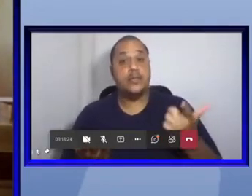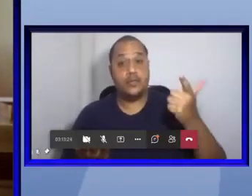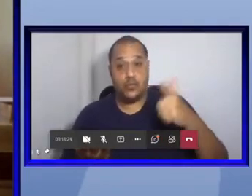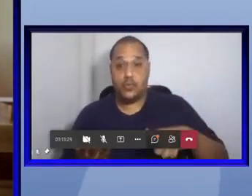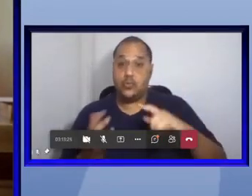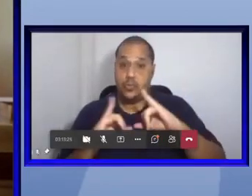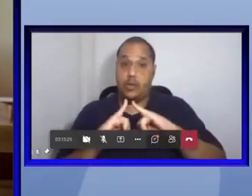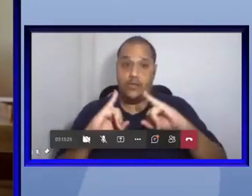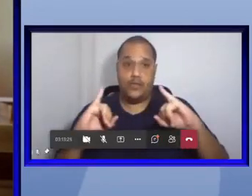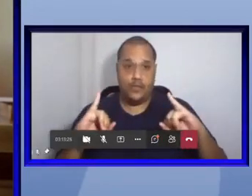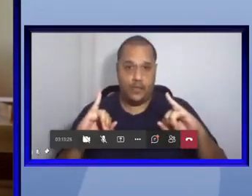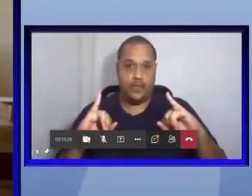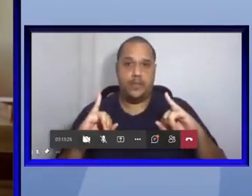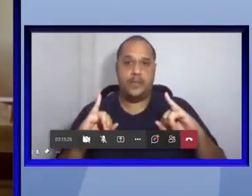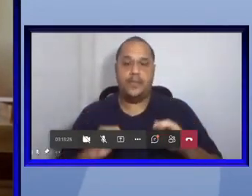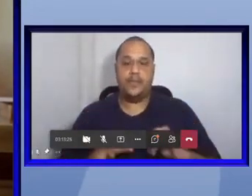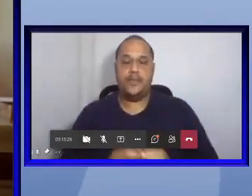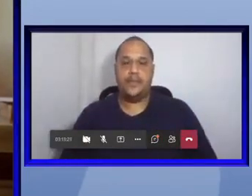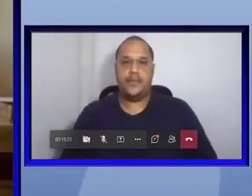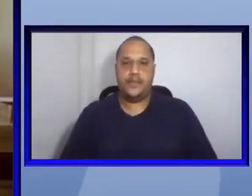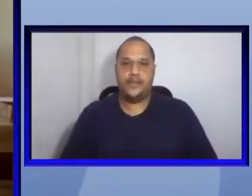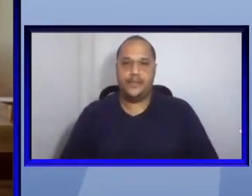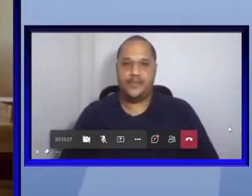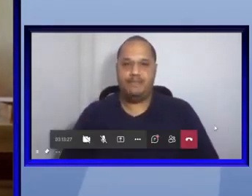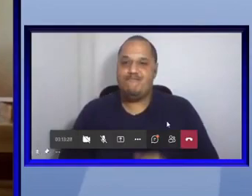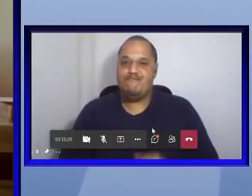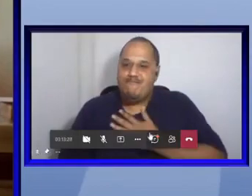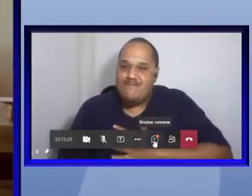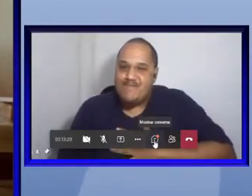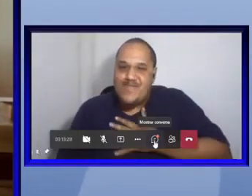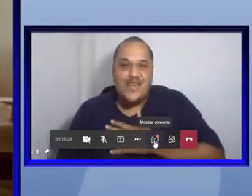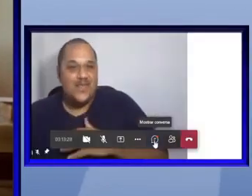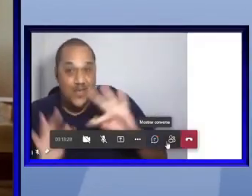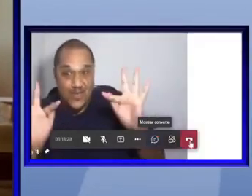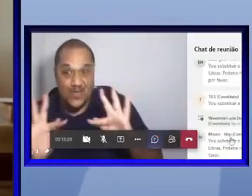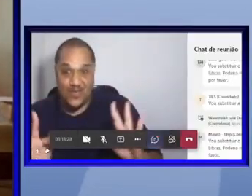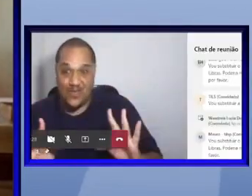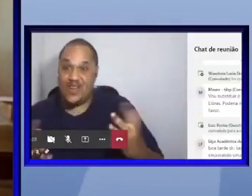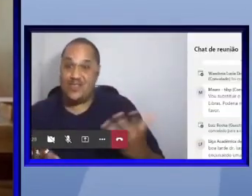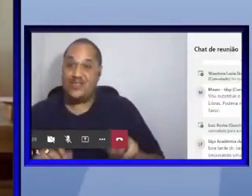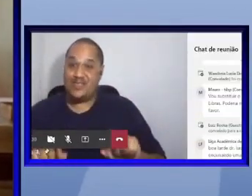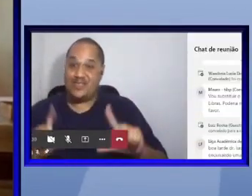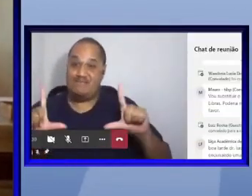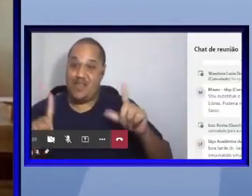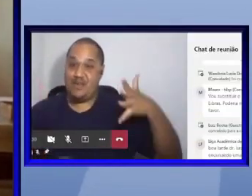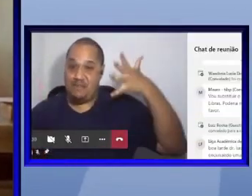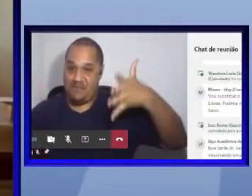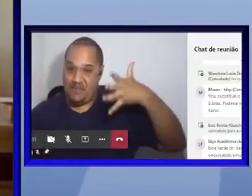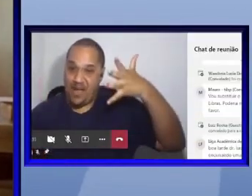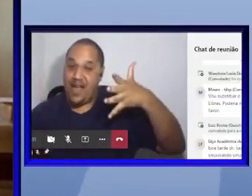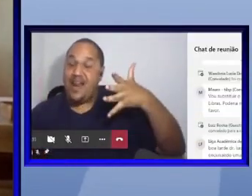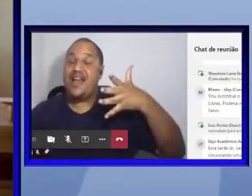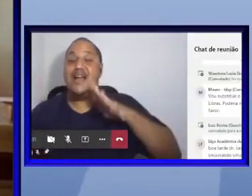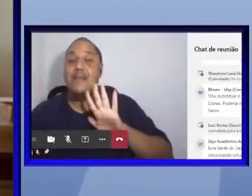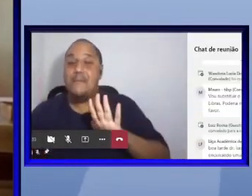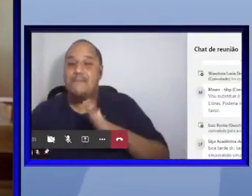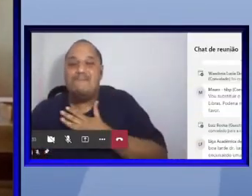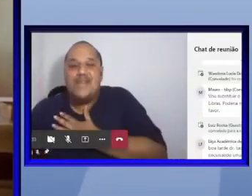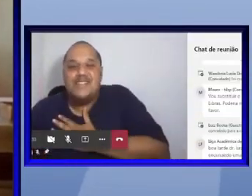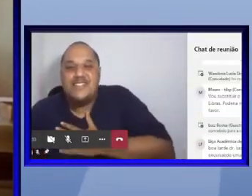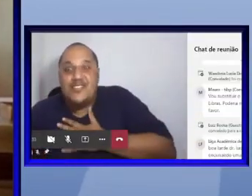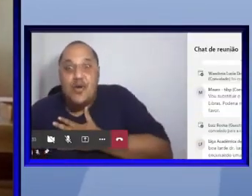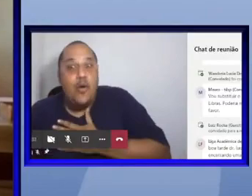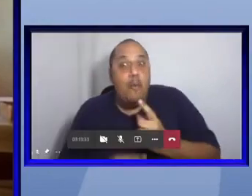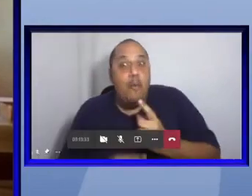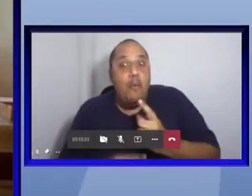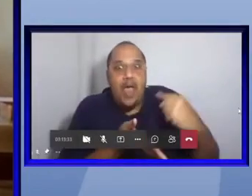reforçar extremamente feliz de ter participado mas mais feliz ainda eu fiquei com a quantidade de